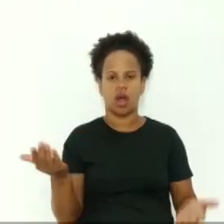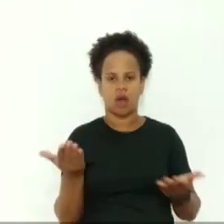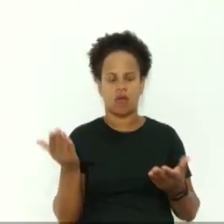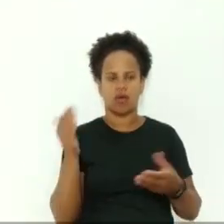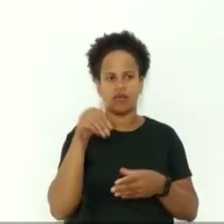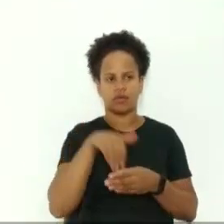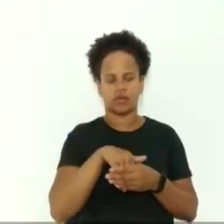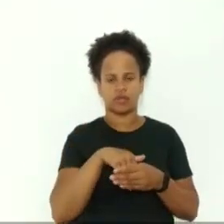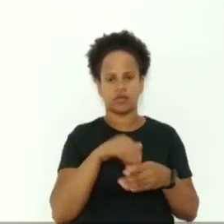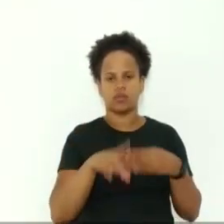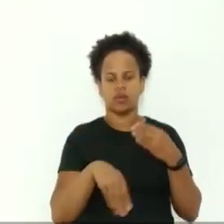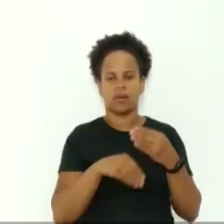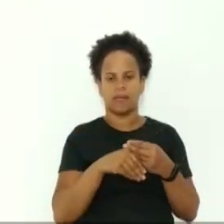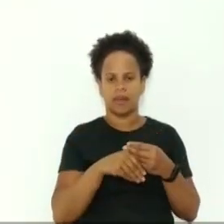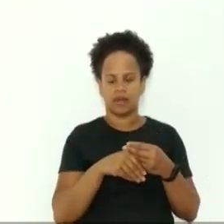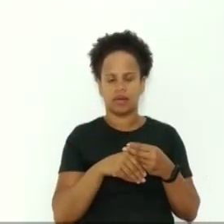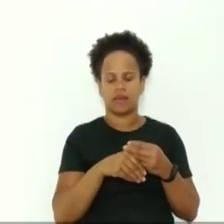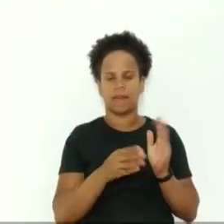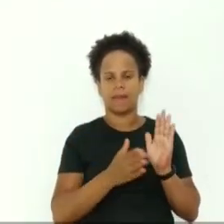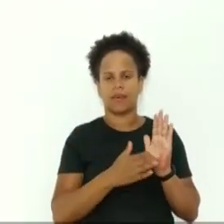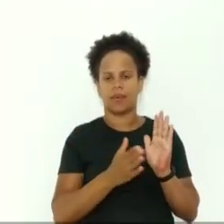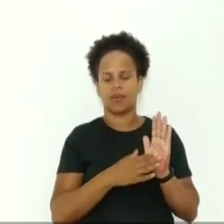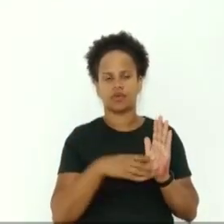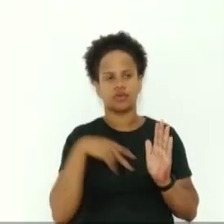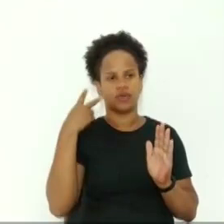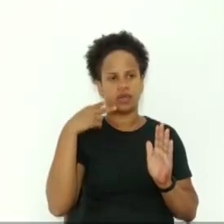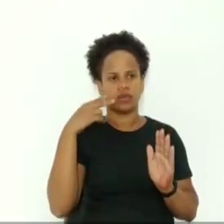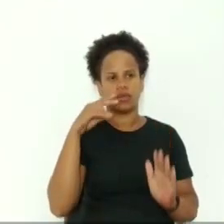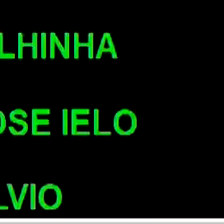emenda que foi a emenda proposta pela vereadora Rosiella